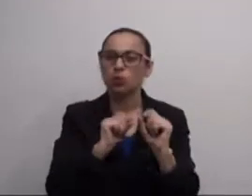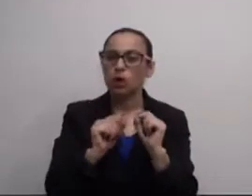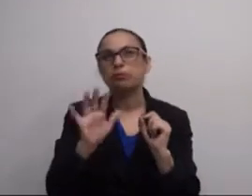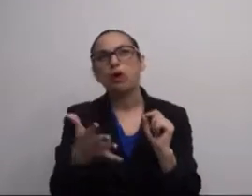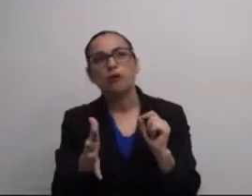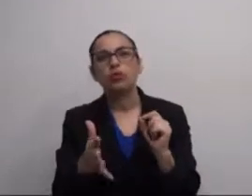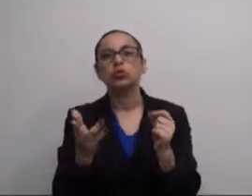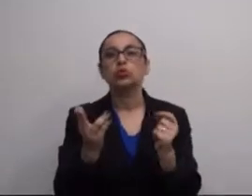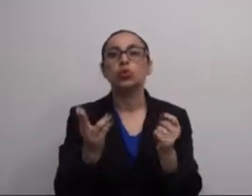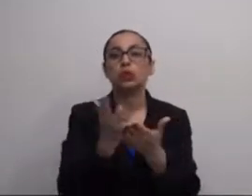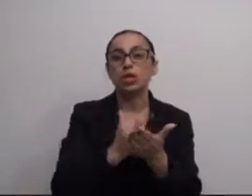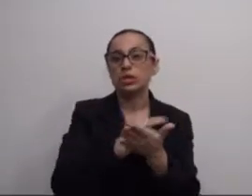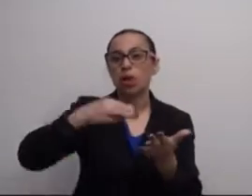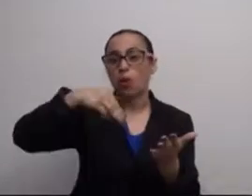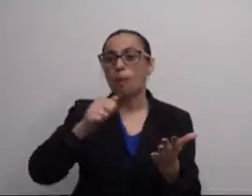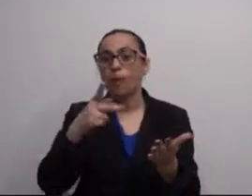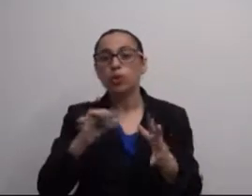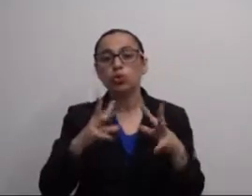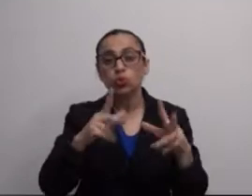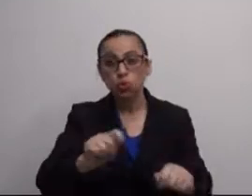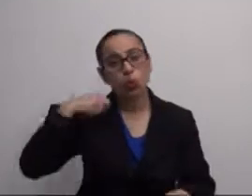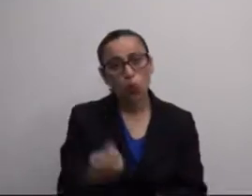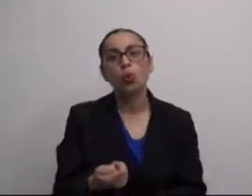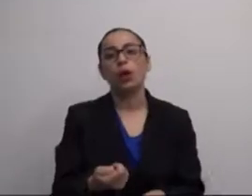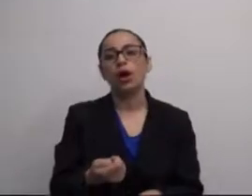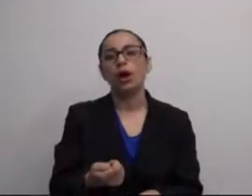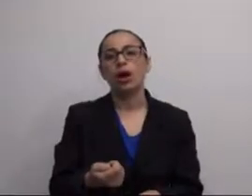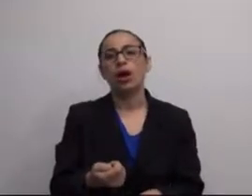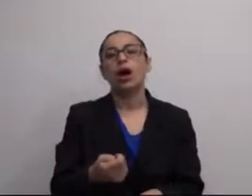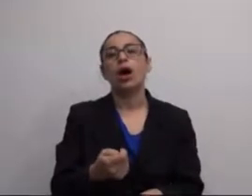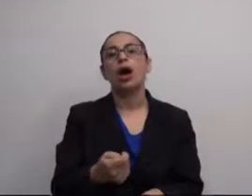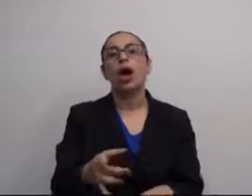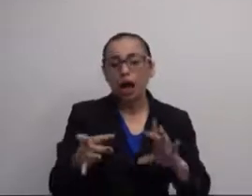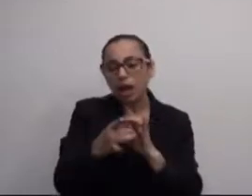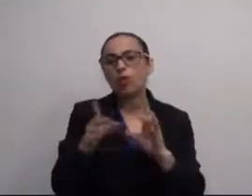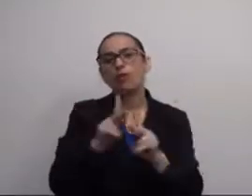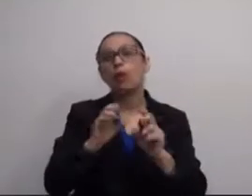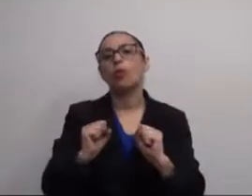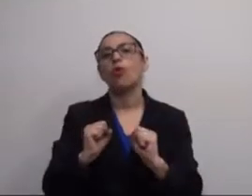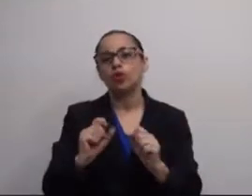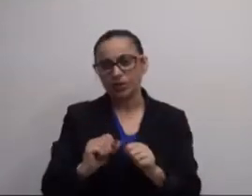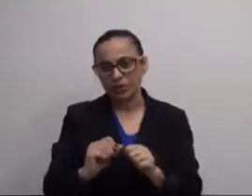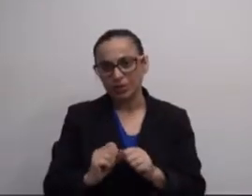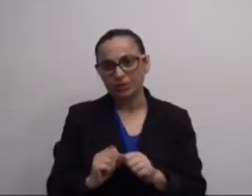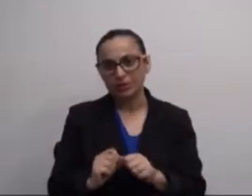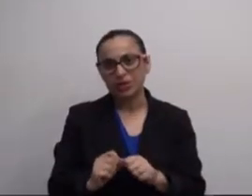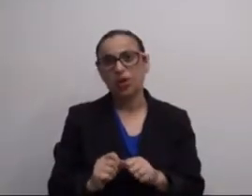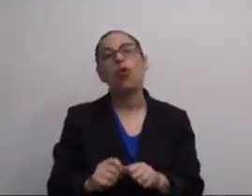dos alunos relatórios, vai solicitar desses alunos talvez um desenho, mapa, e tudo isso são